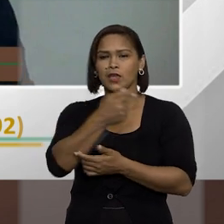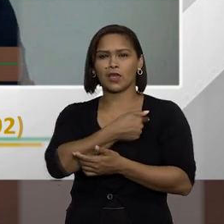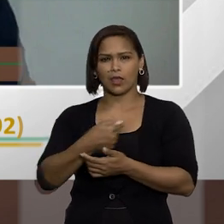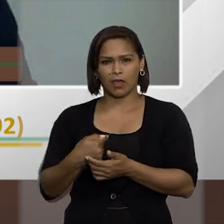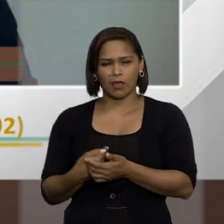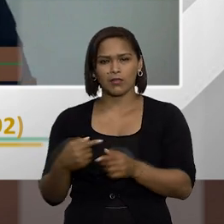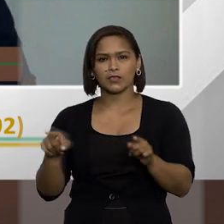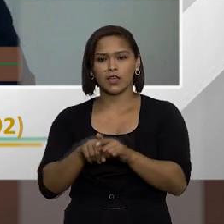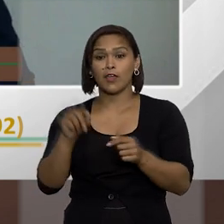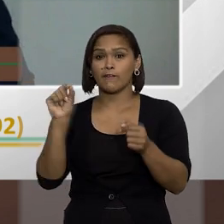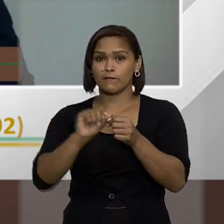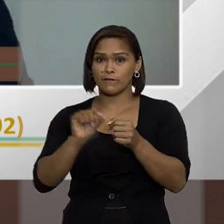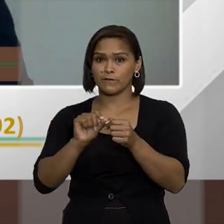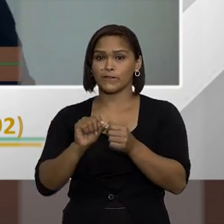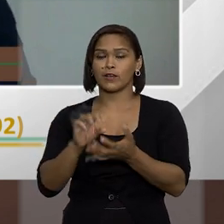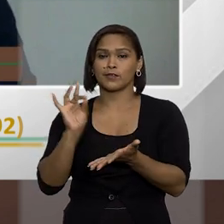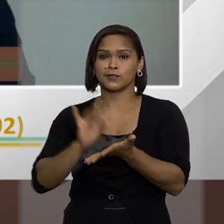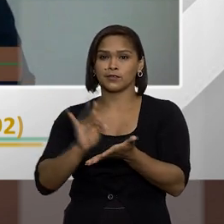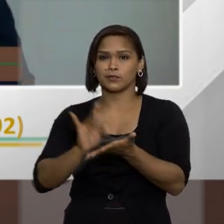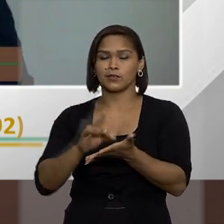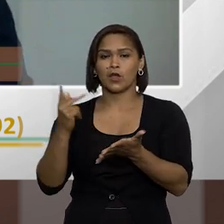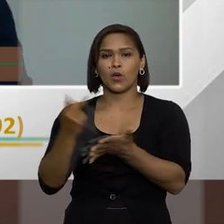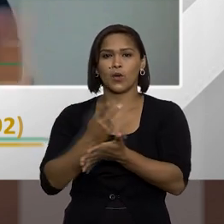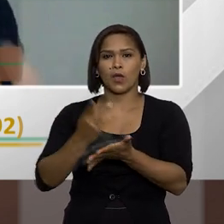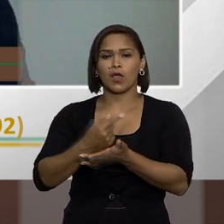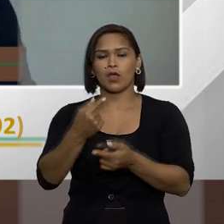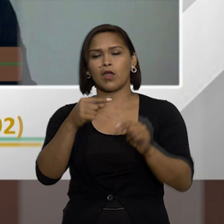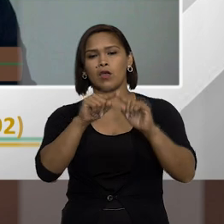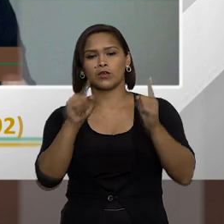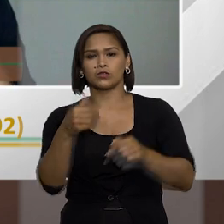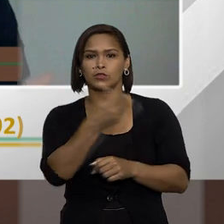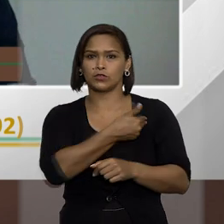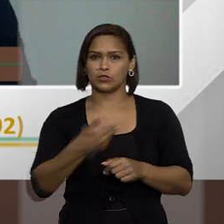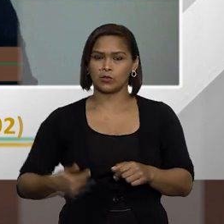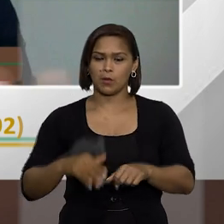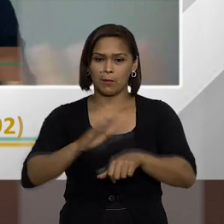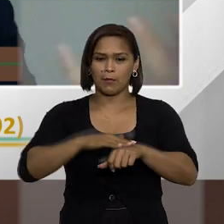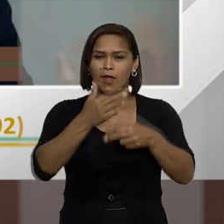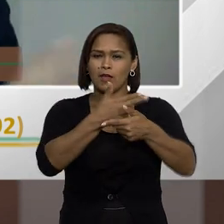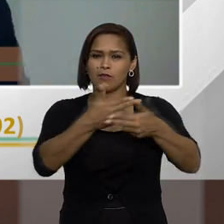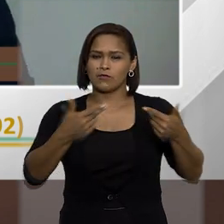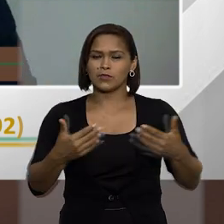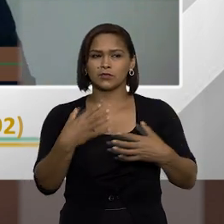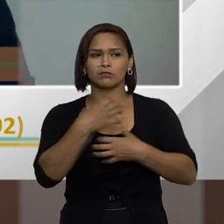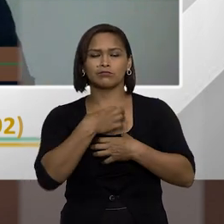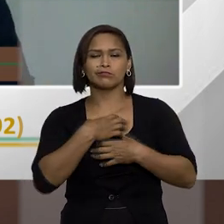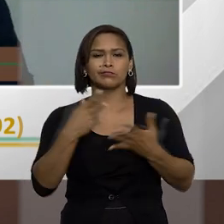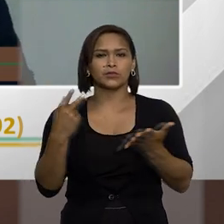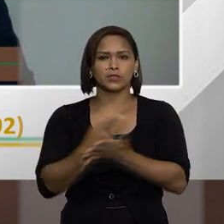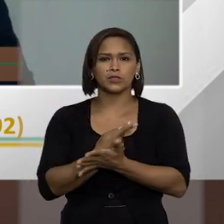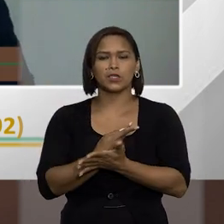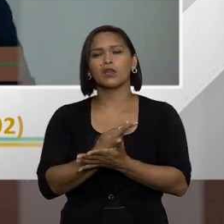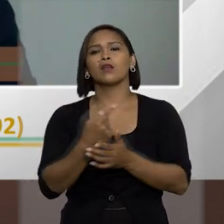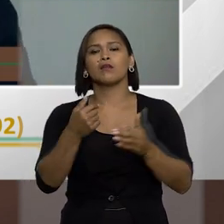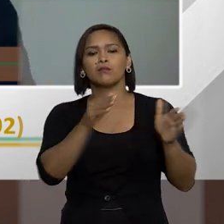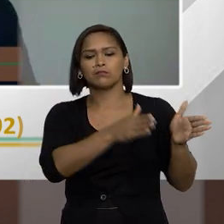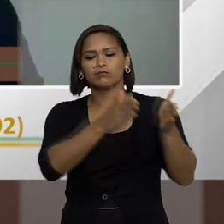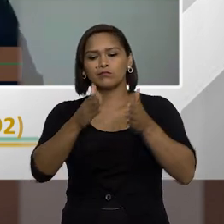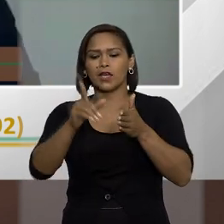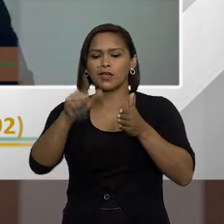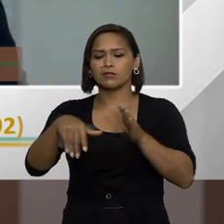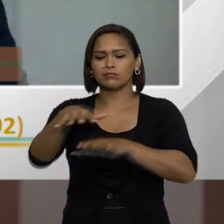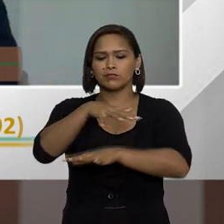agentes ímprobos mesmo, aqueles agentes públicos, nas mais variadas situações, mesmo que